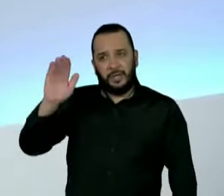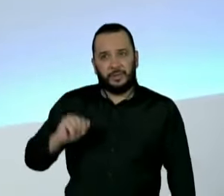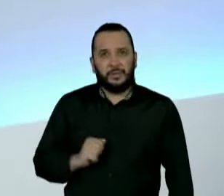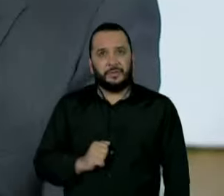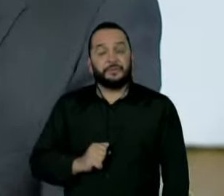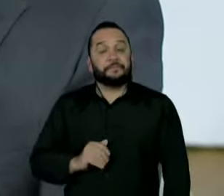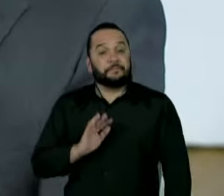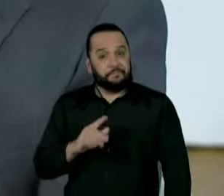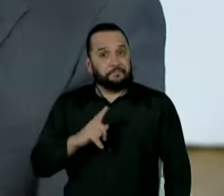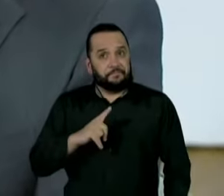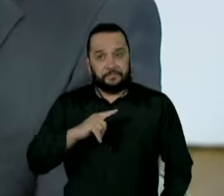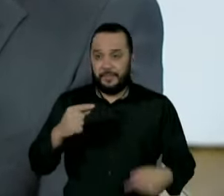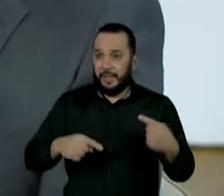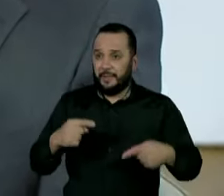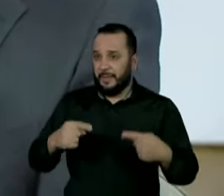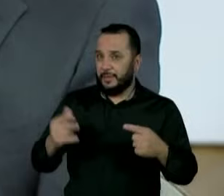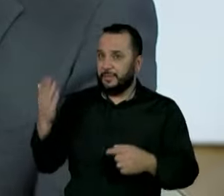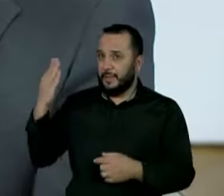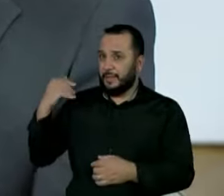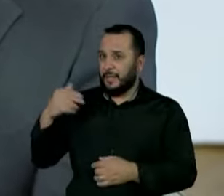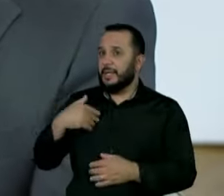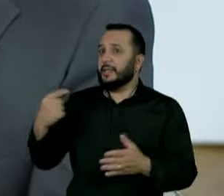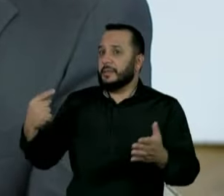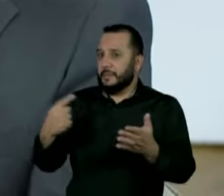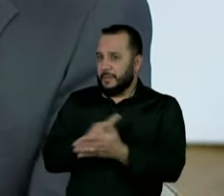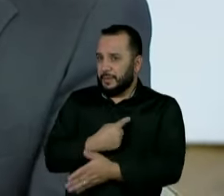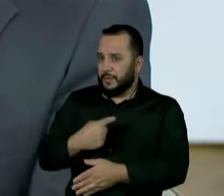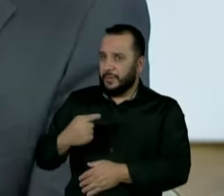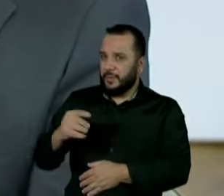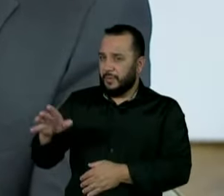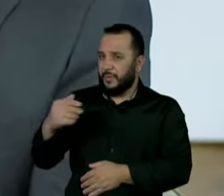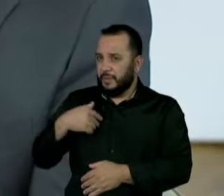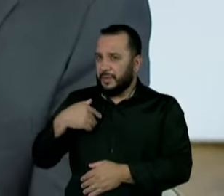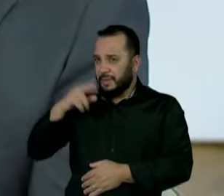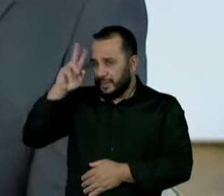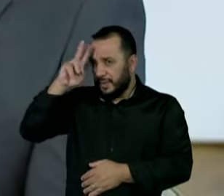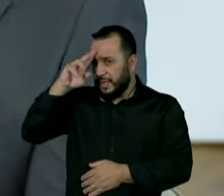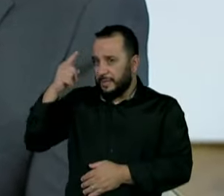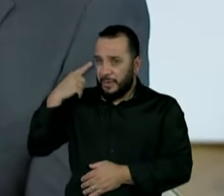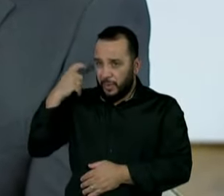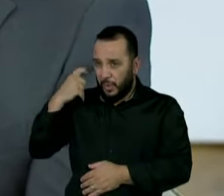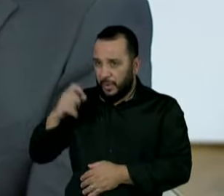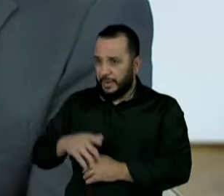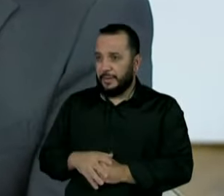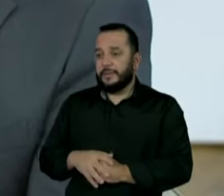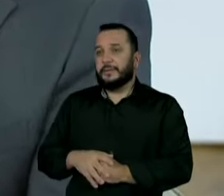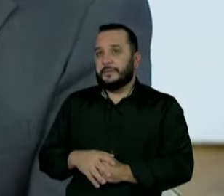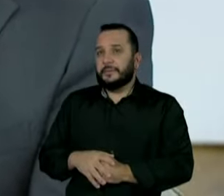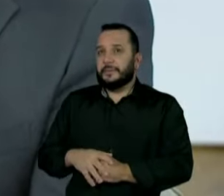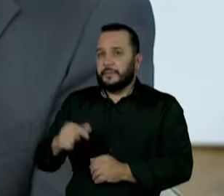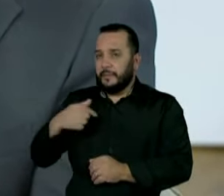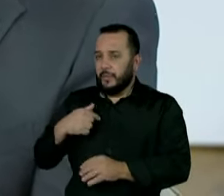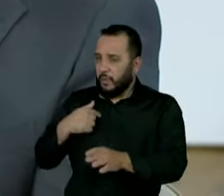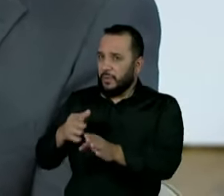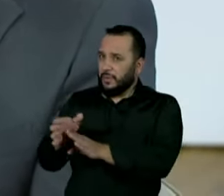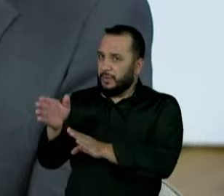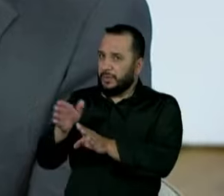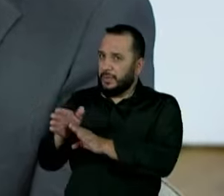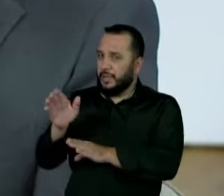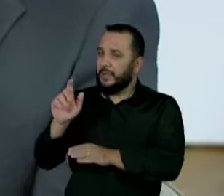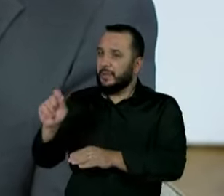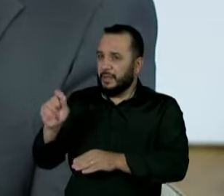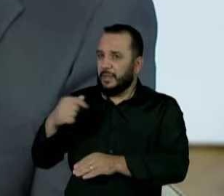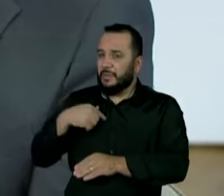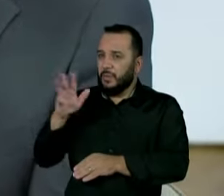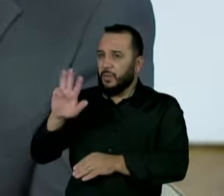num debate passado, me perguntaram sobre esse conselho do Lula, não sei se você se lembra com o Dória, e eu falei, se tivesse que dar um conselho para Lula, ela fala, não empresta dinheiro